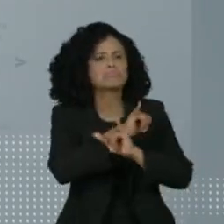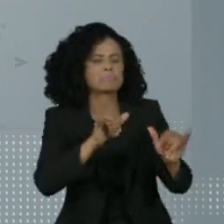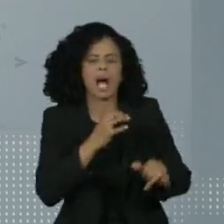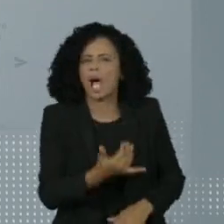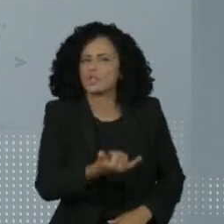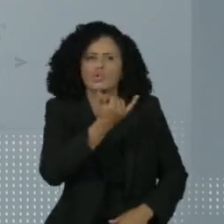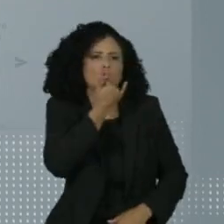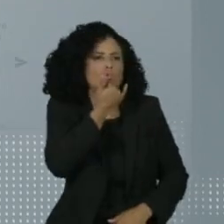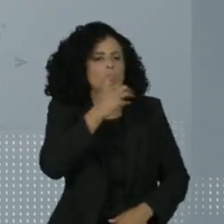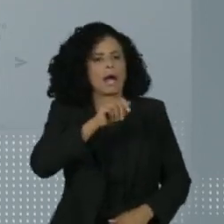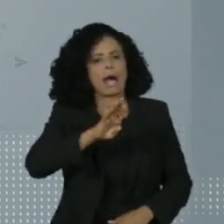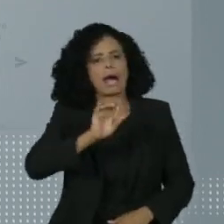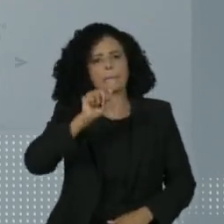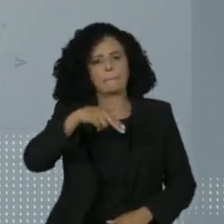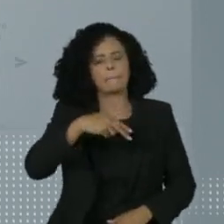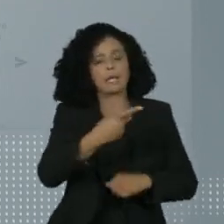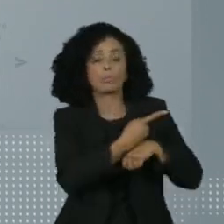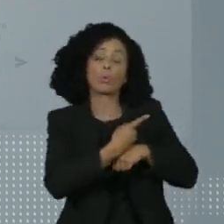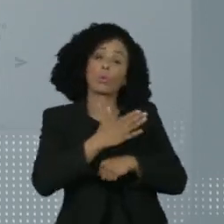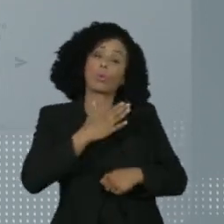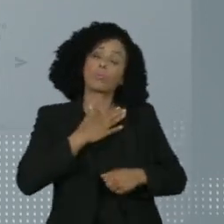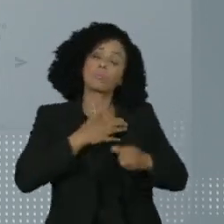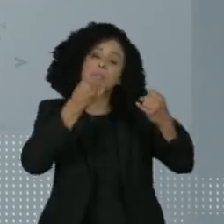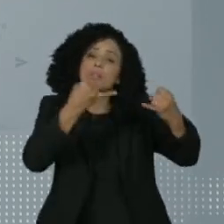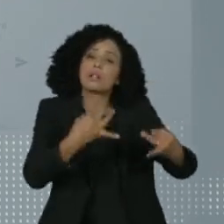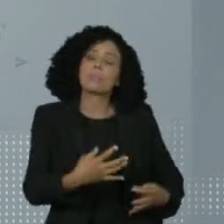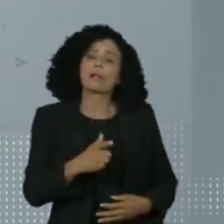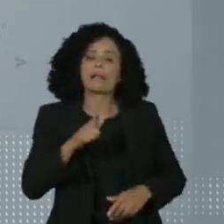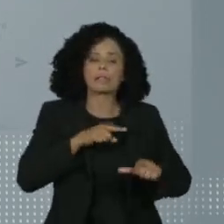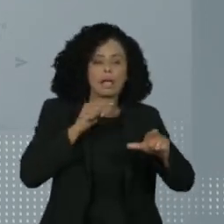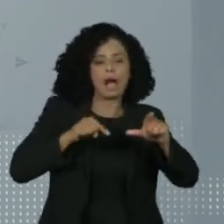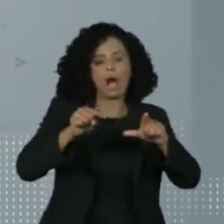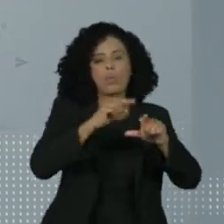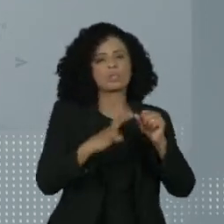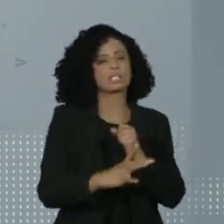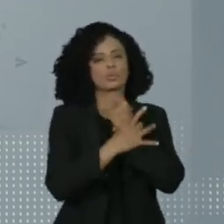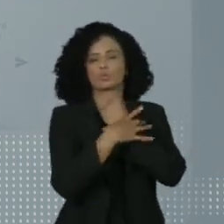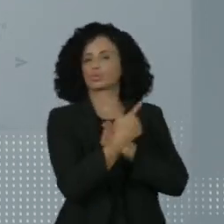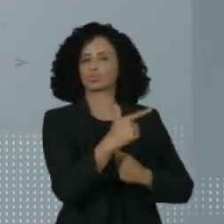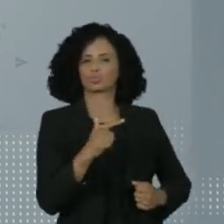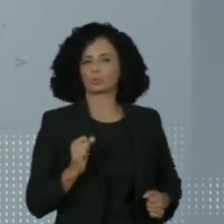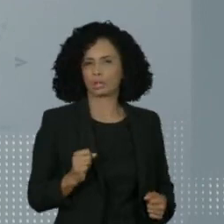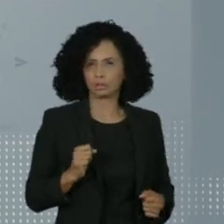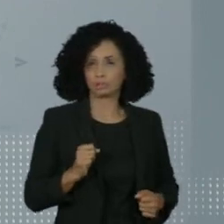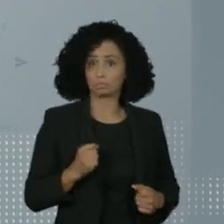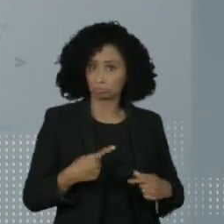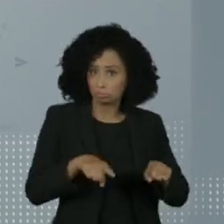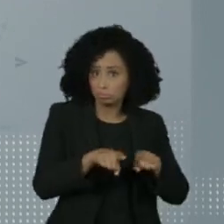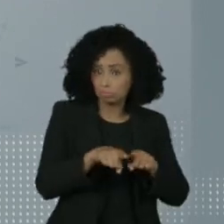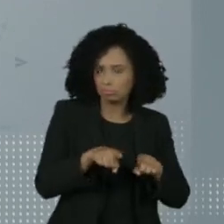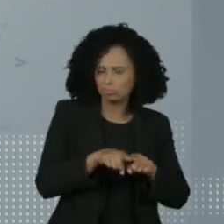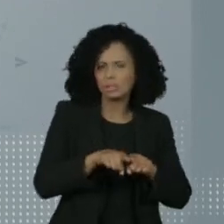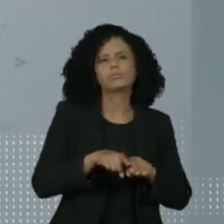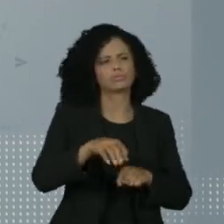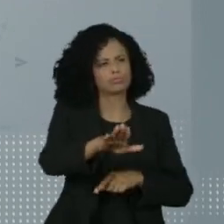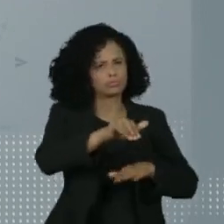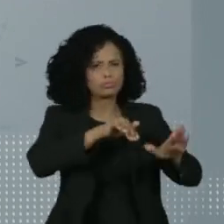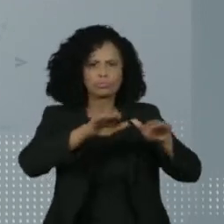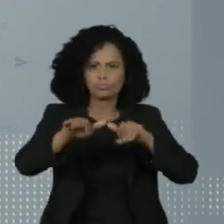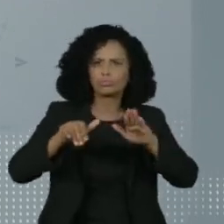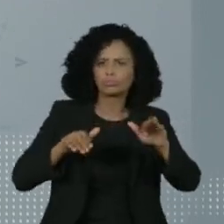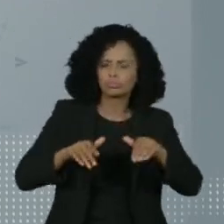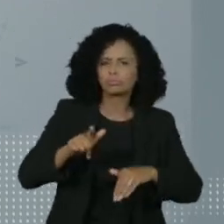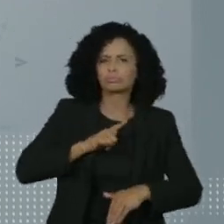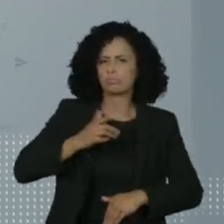pela ABIN para falar sobre a segurança das urnas. O perito afirmou ter produzido um informe para a agência, na época